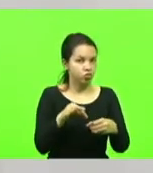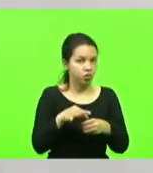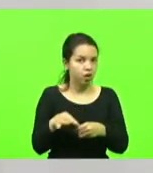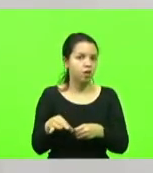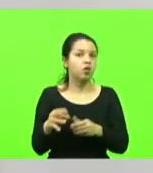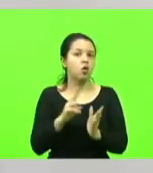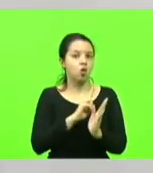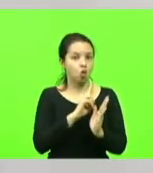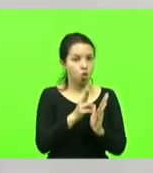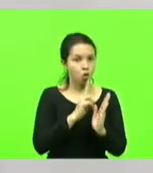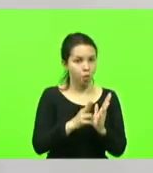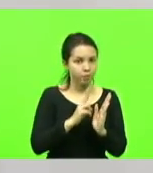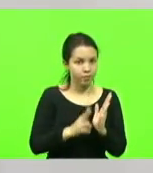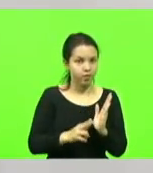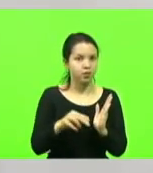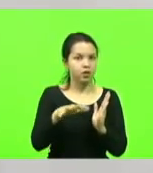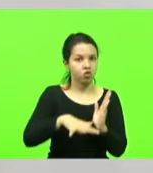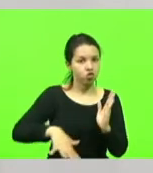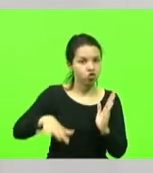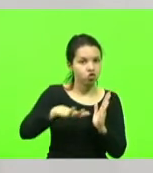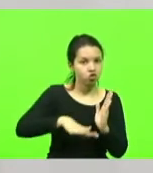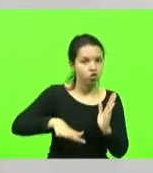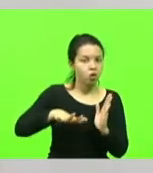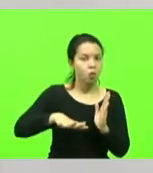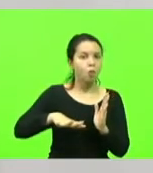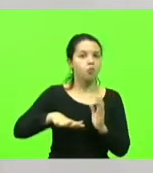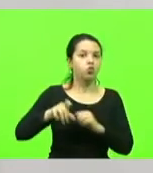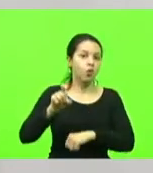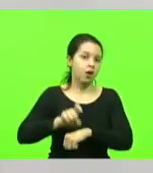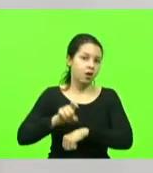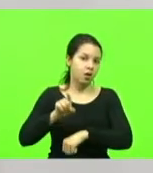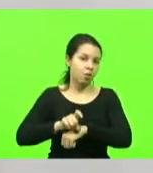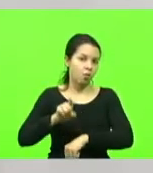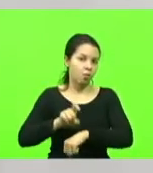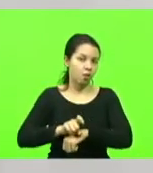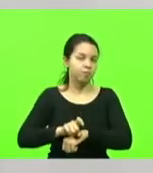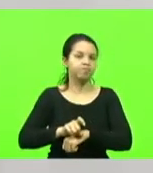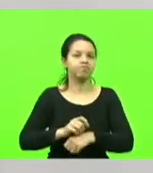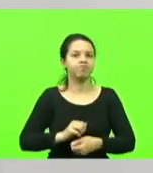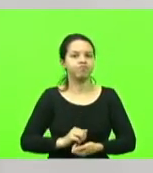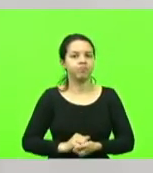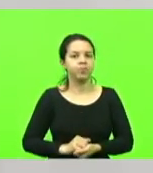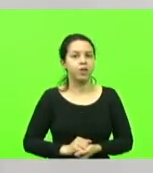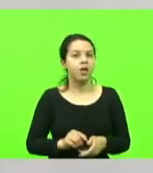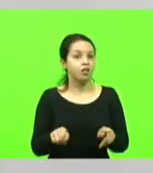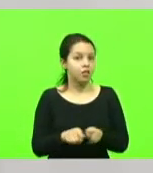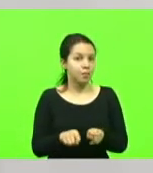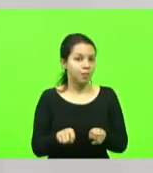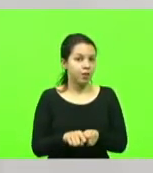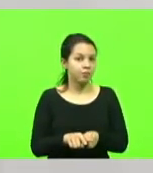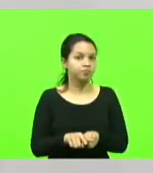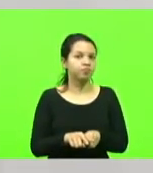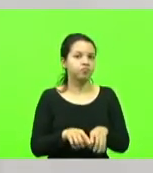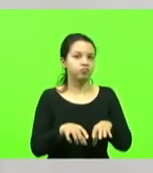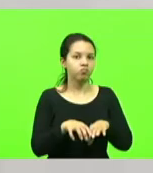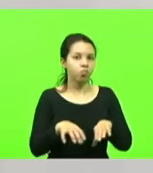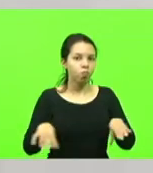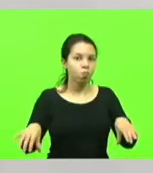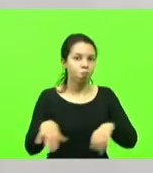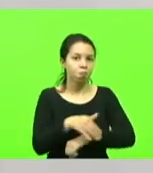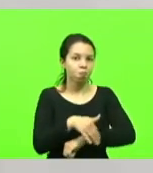na região do Vale do Araranguá, inclusive uma rua que inicia na rotatória da BR